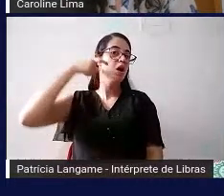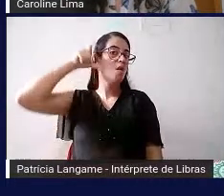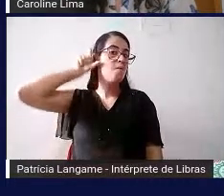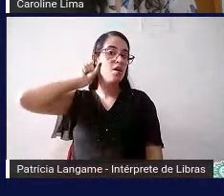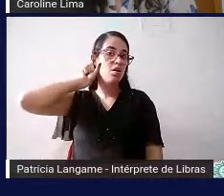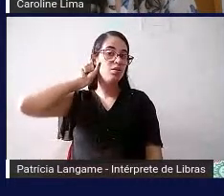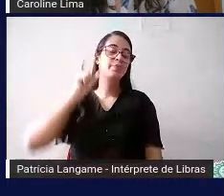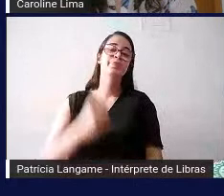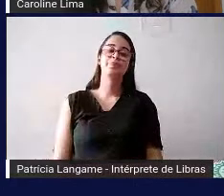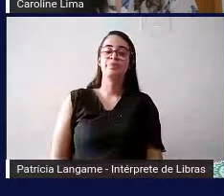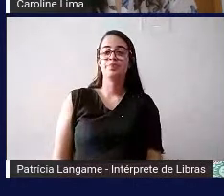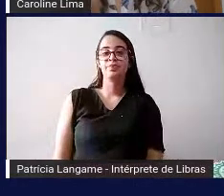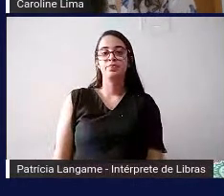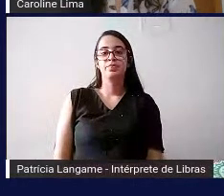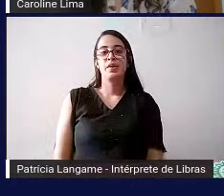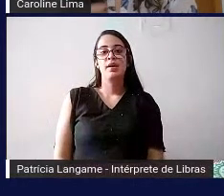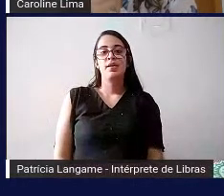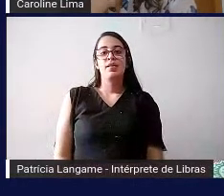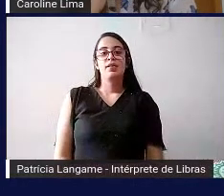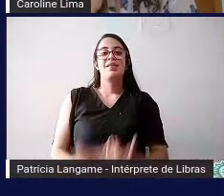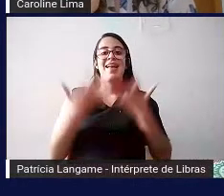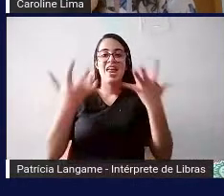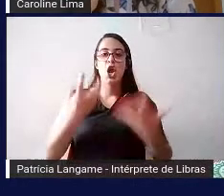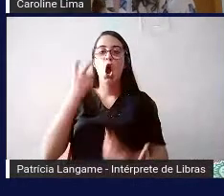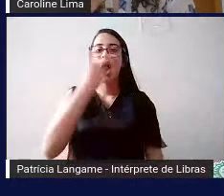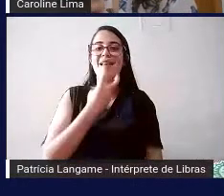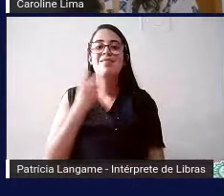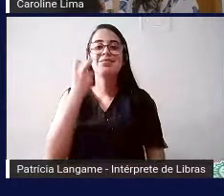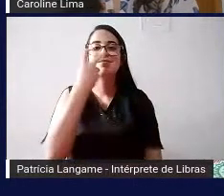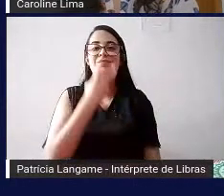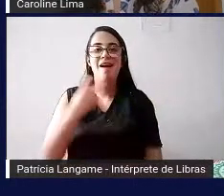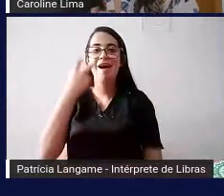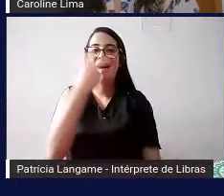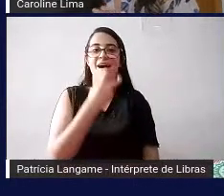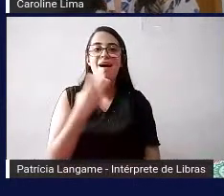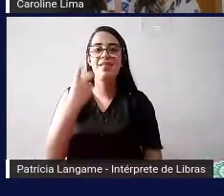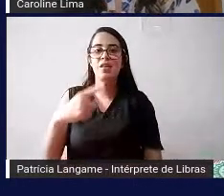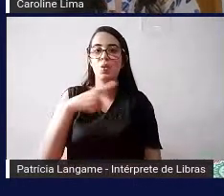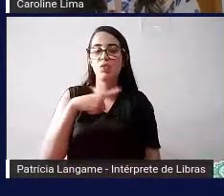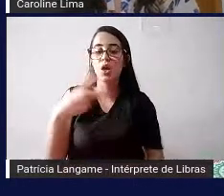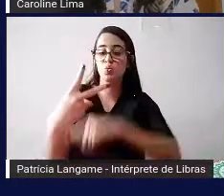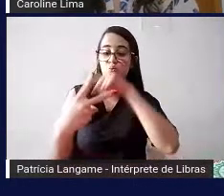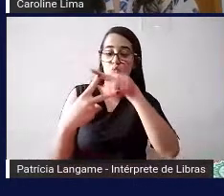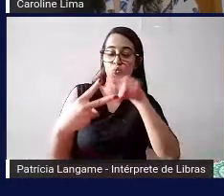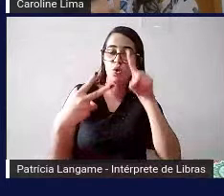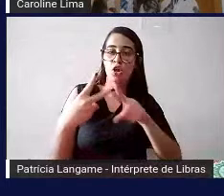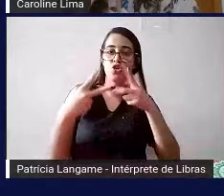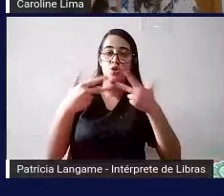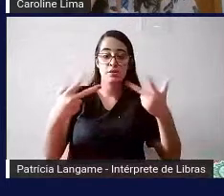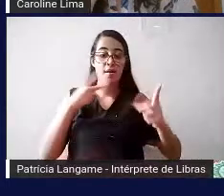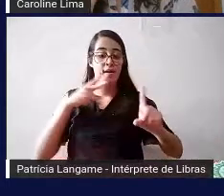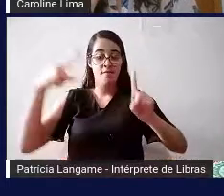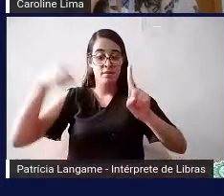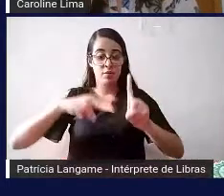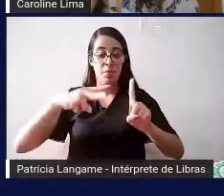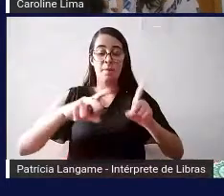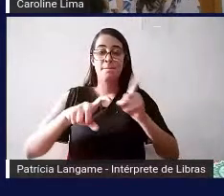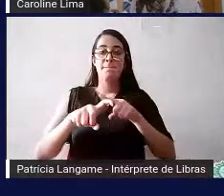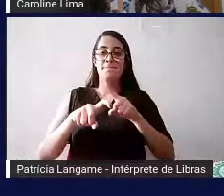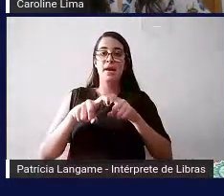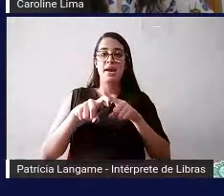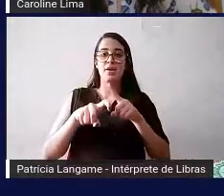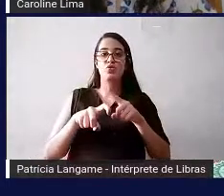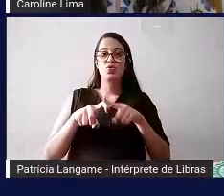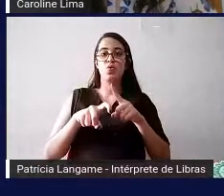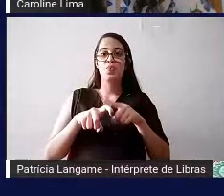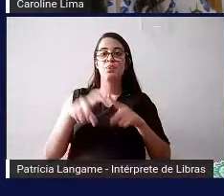e querem oralizar e tudo mais então existe duas coisas aqui desse ponto de vista médico que é